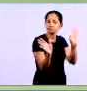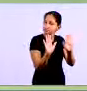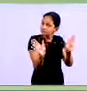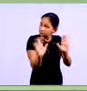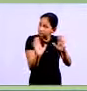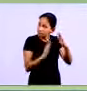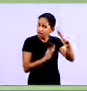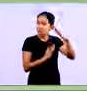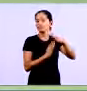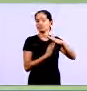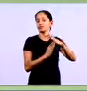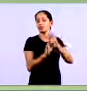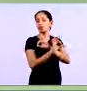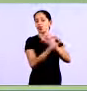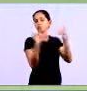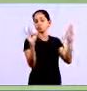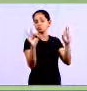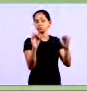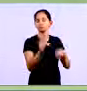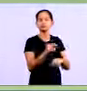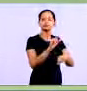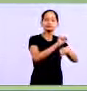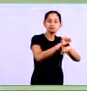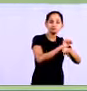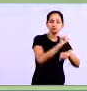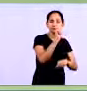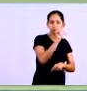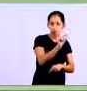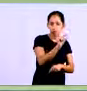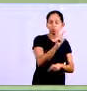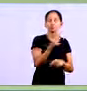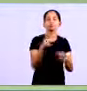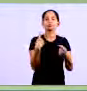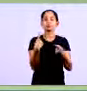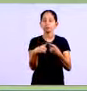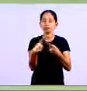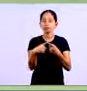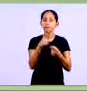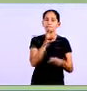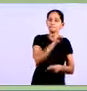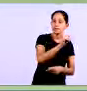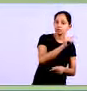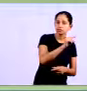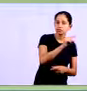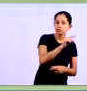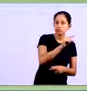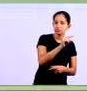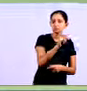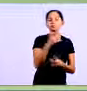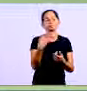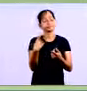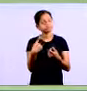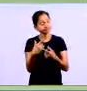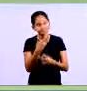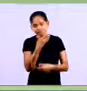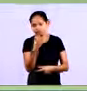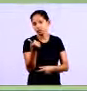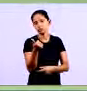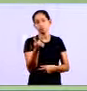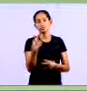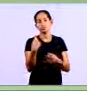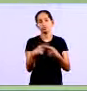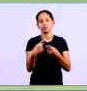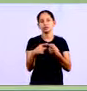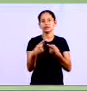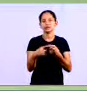mantido as quantidades mantidas tendem a ser menores do que no outro no outro método né um dos